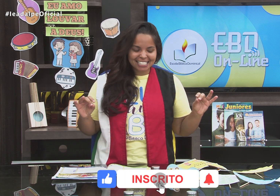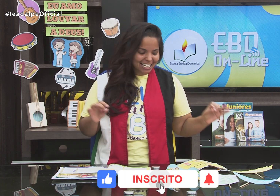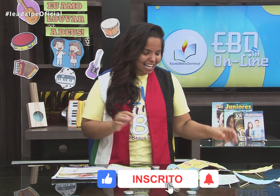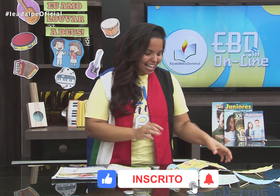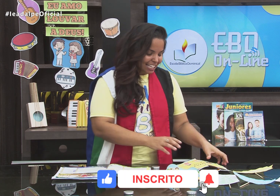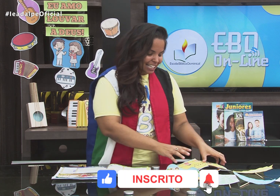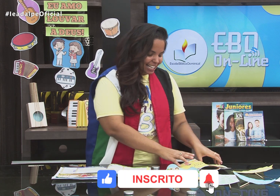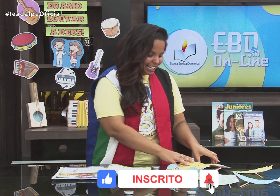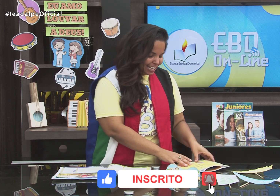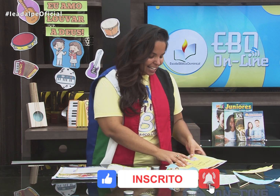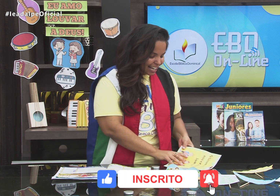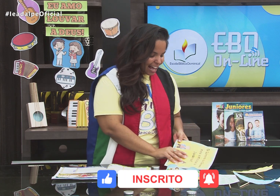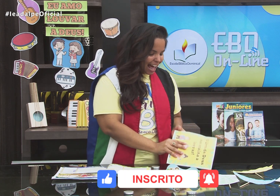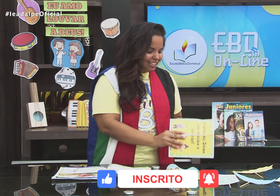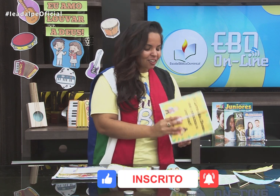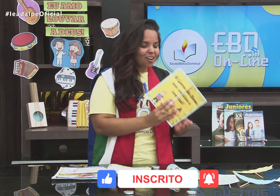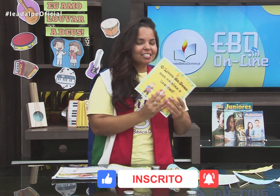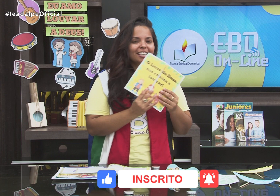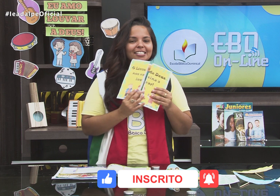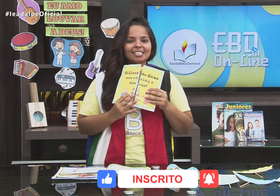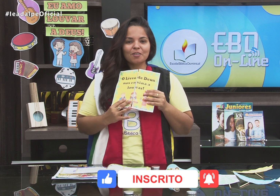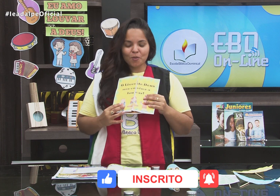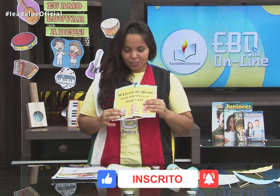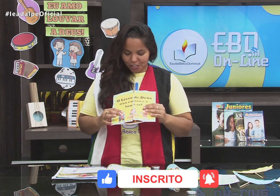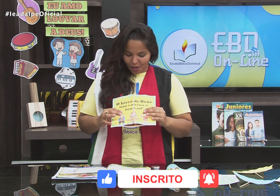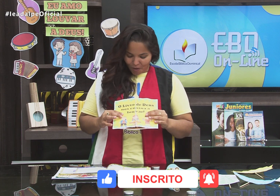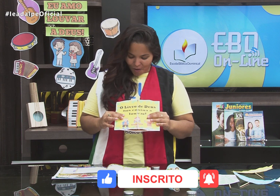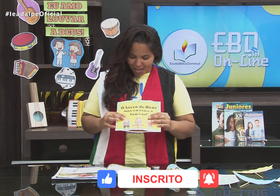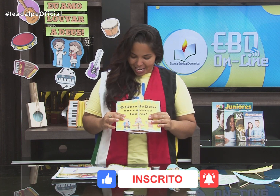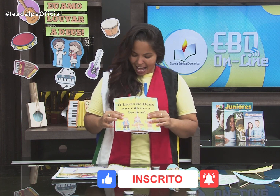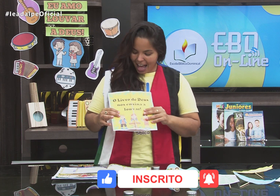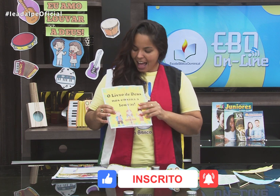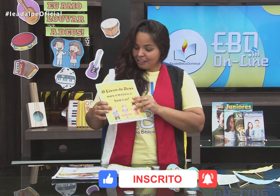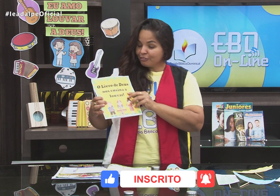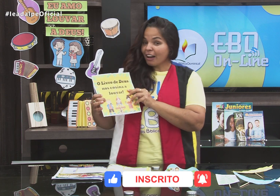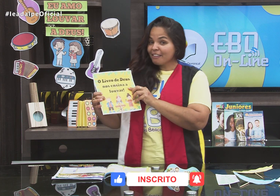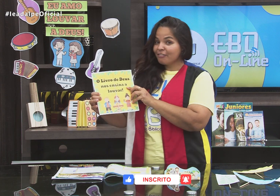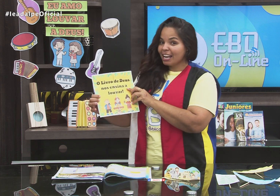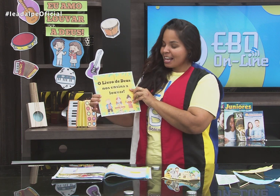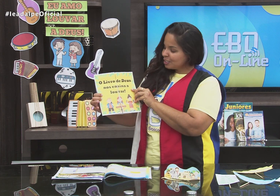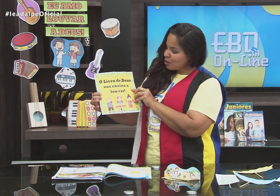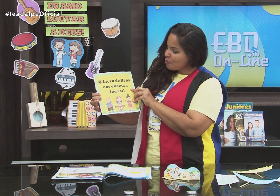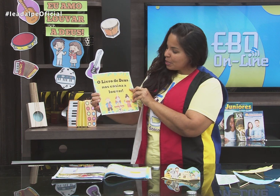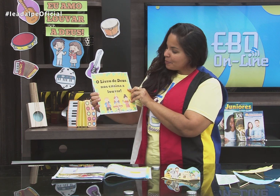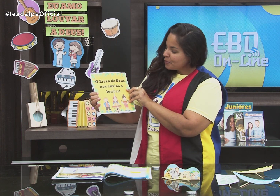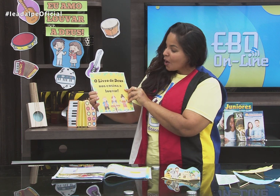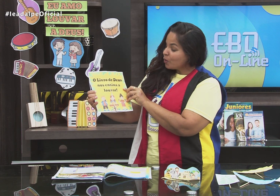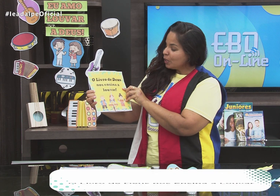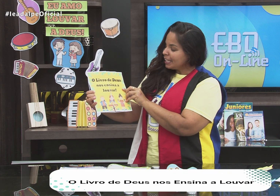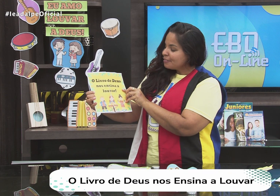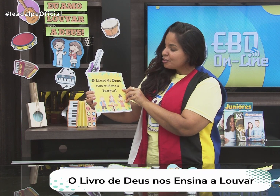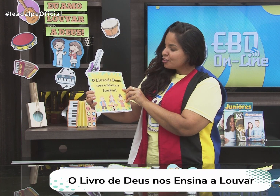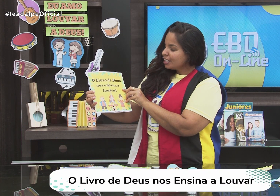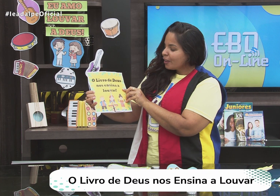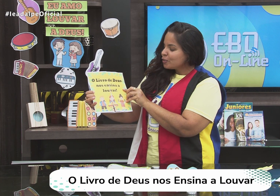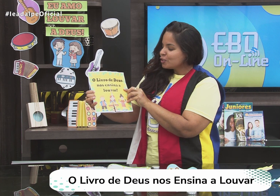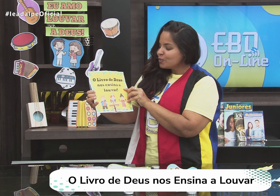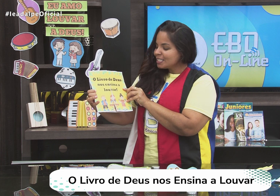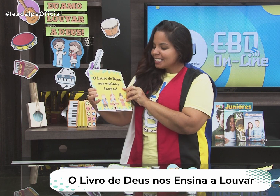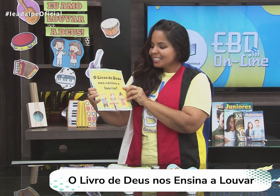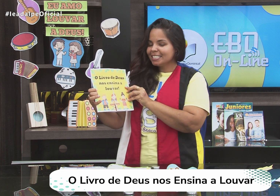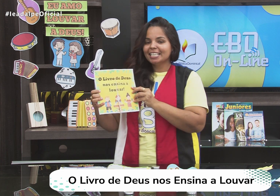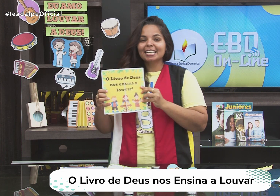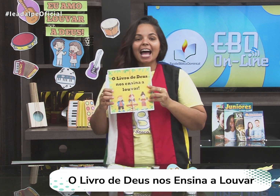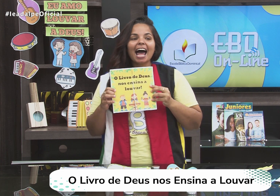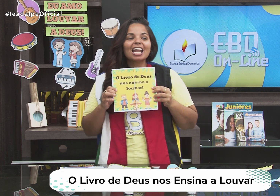7 e a nossa lição hoje, olha, vai falar sobre o Livro de Deus,